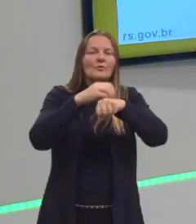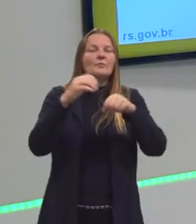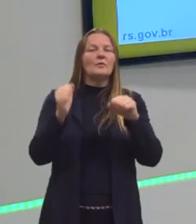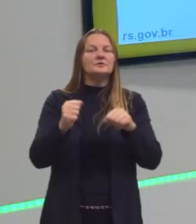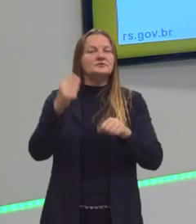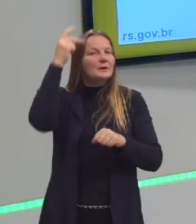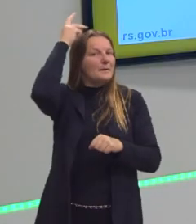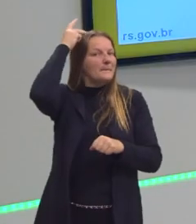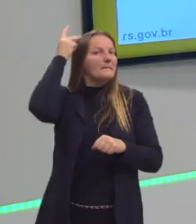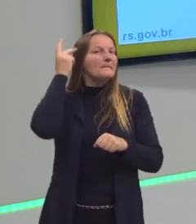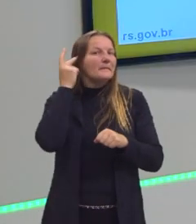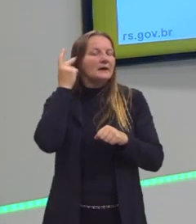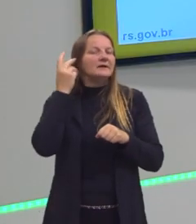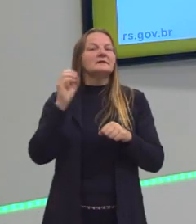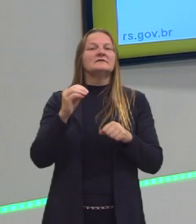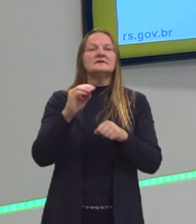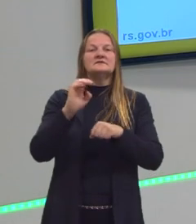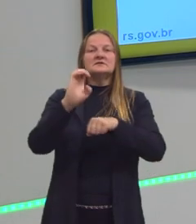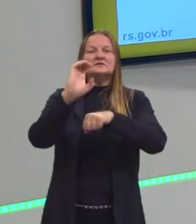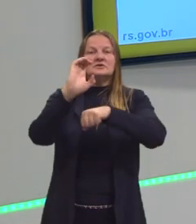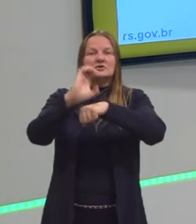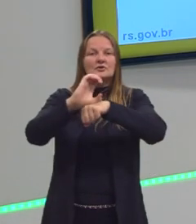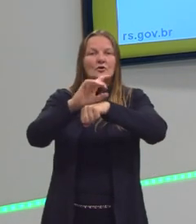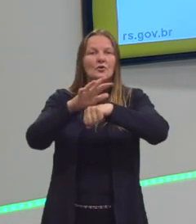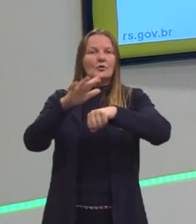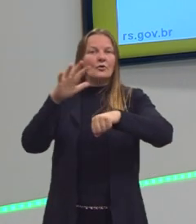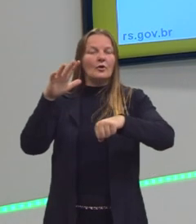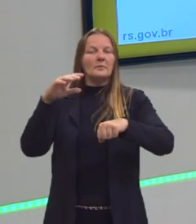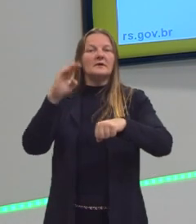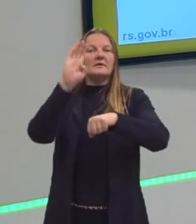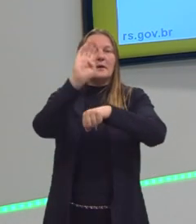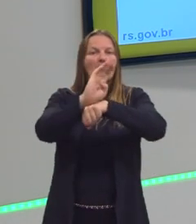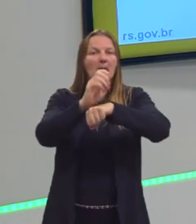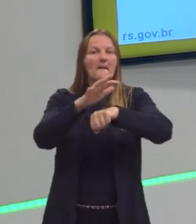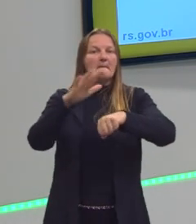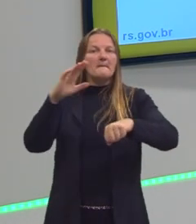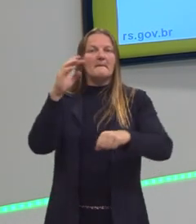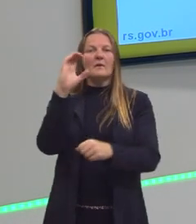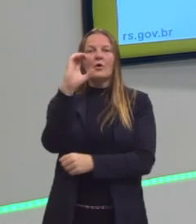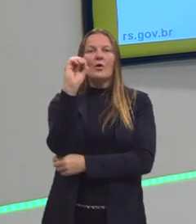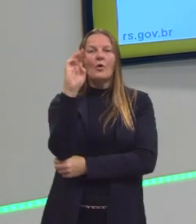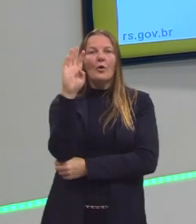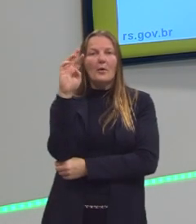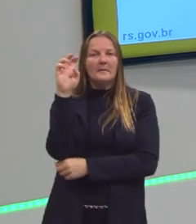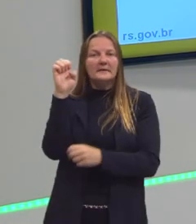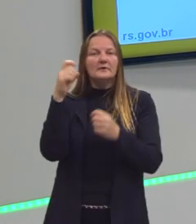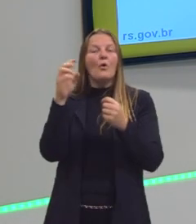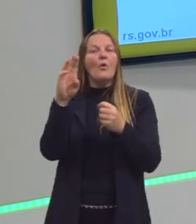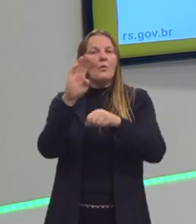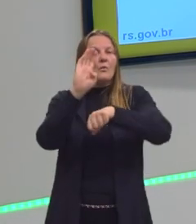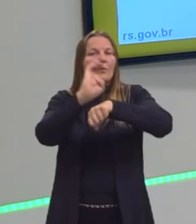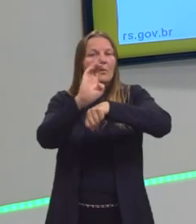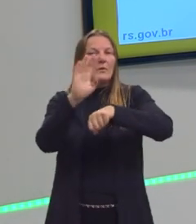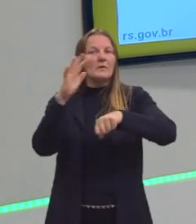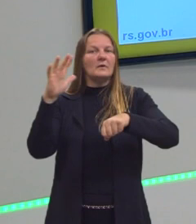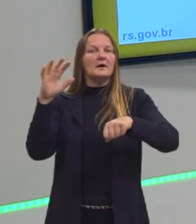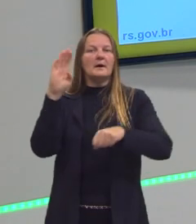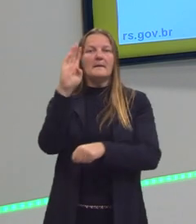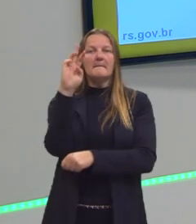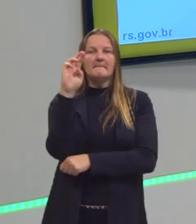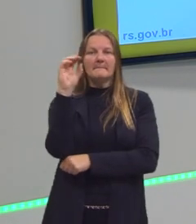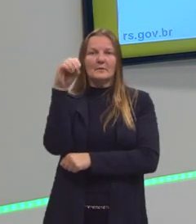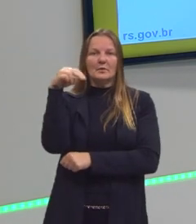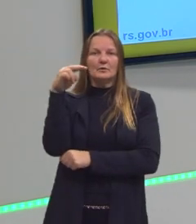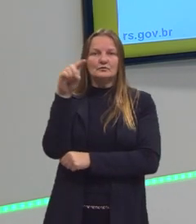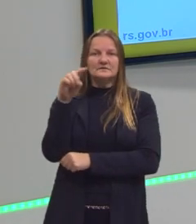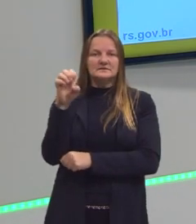de prata ou cobre. Alguns têm bronze, que é uma mistura de cobre com estanho. Então, é uma solução sólida.